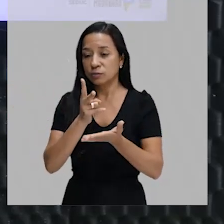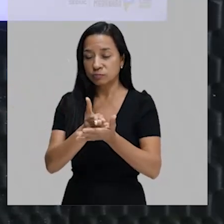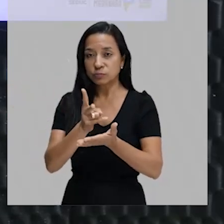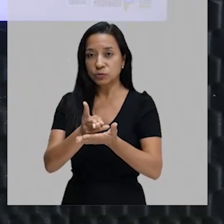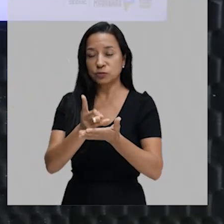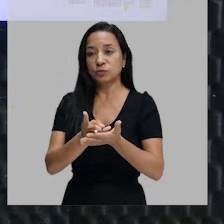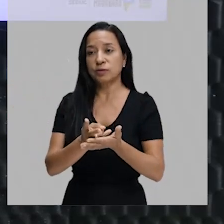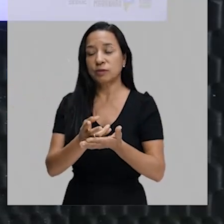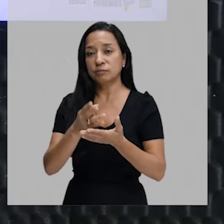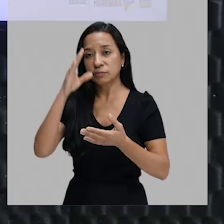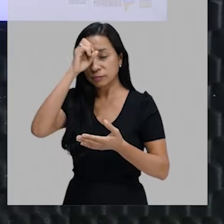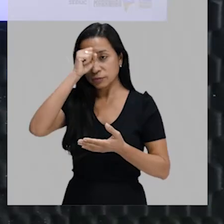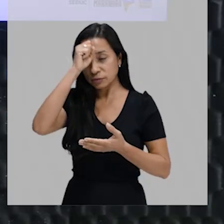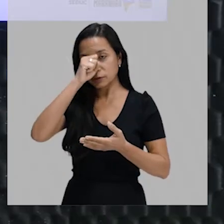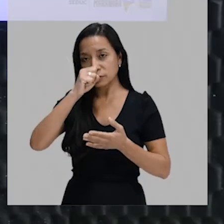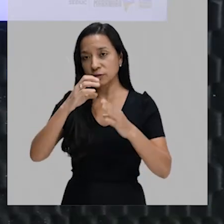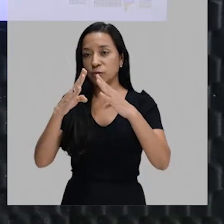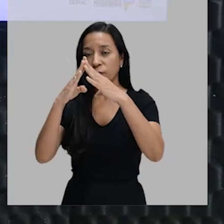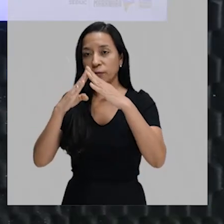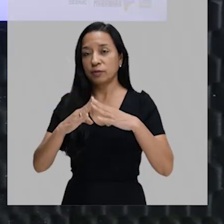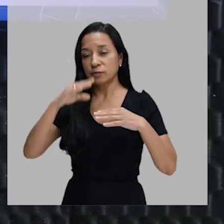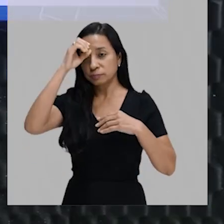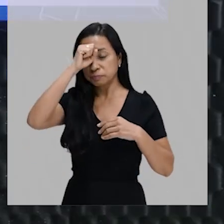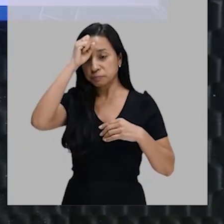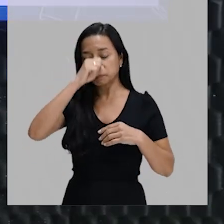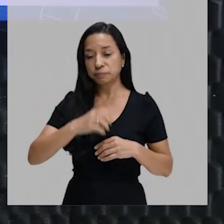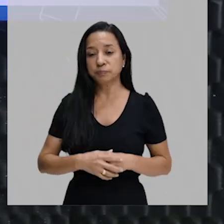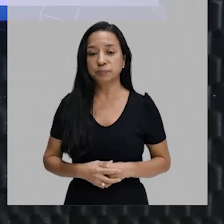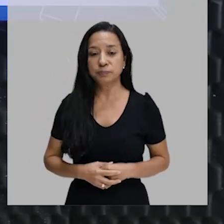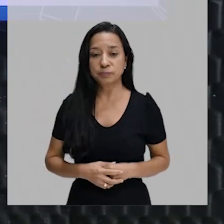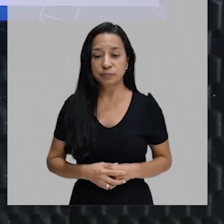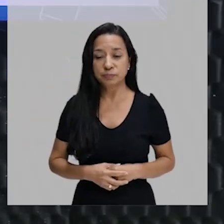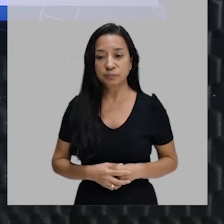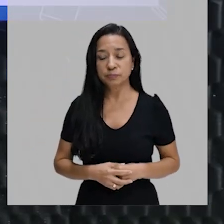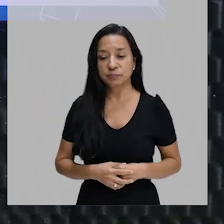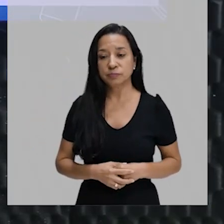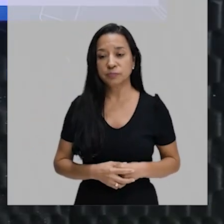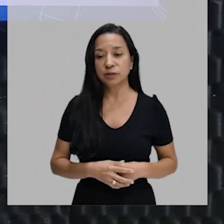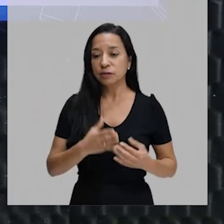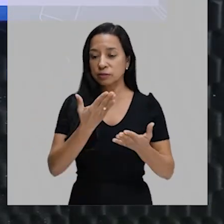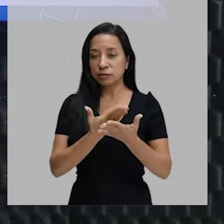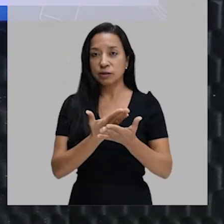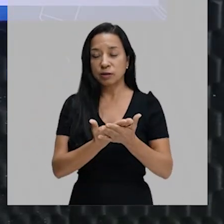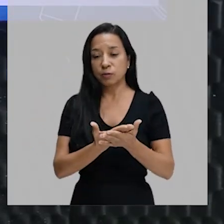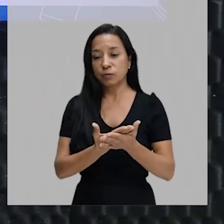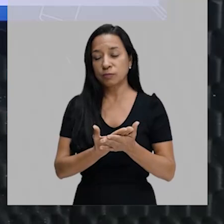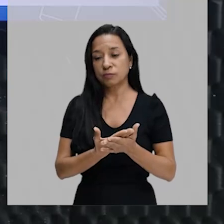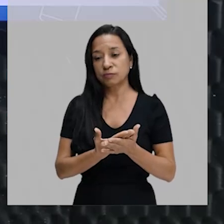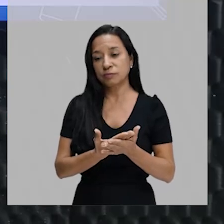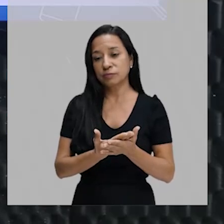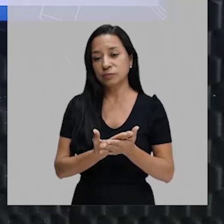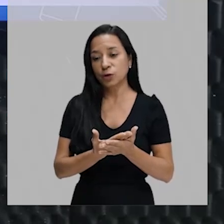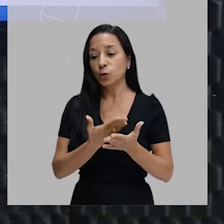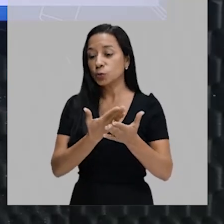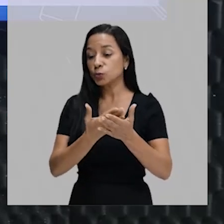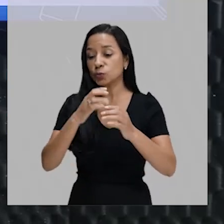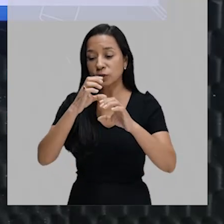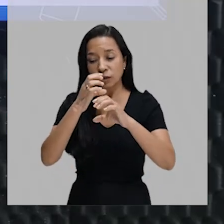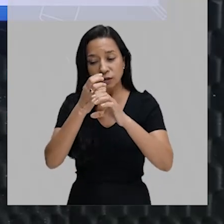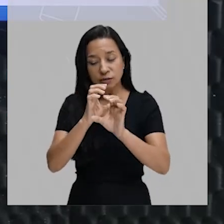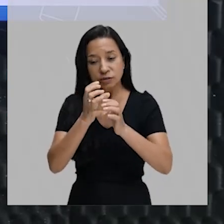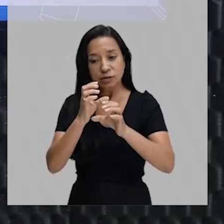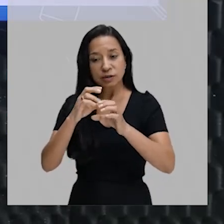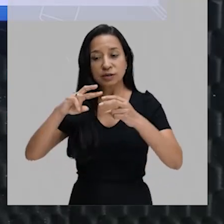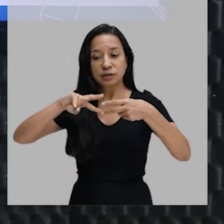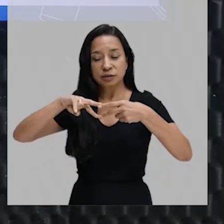a essa aprendizagem que não fique em casa aprendendo. Nessa aula nós vamos estudar a engenharia genética, nós estamos na